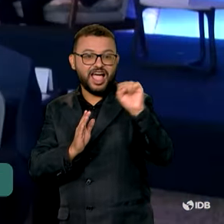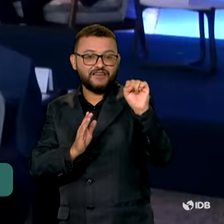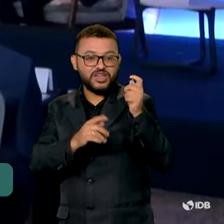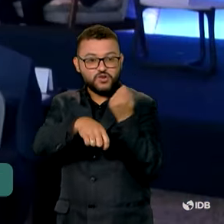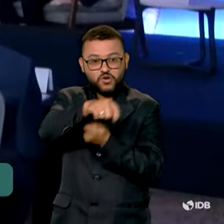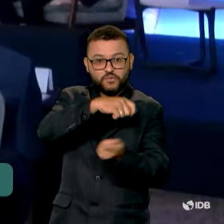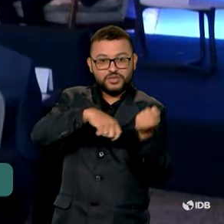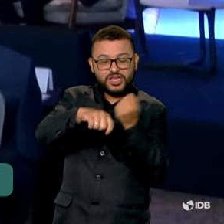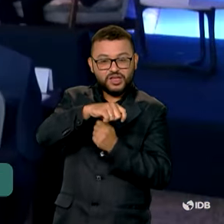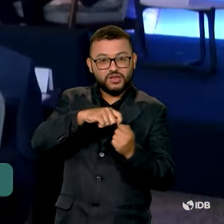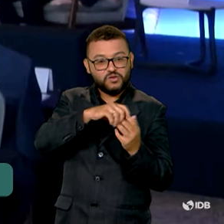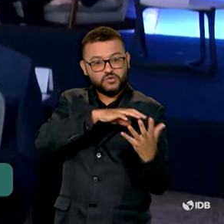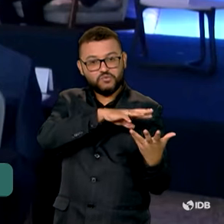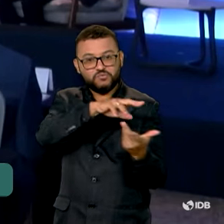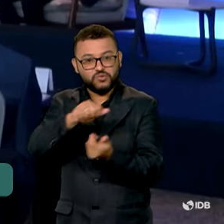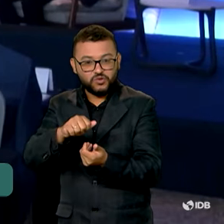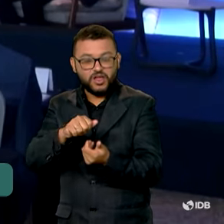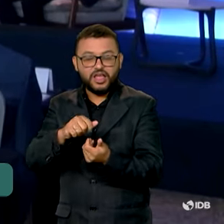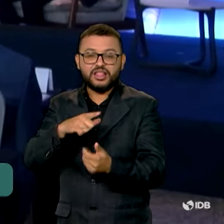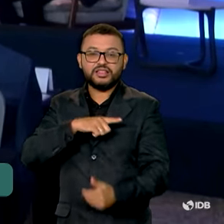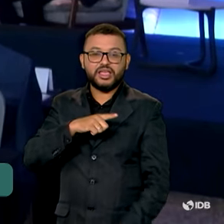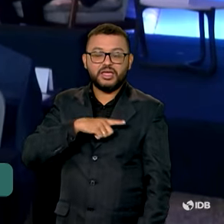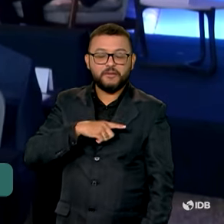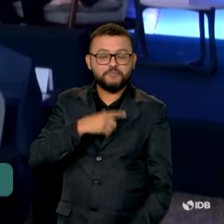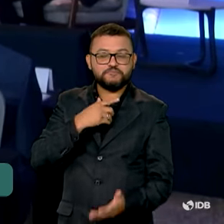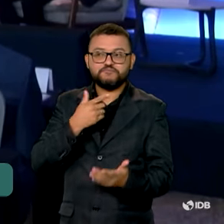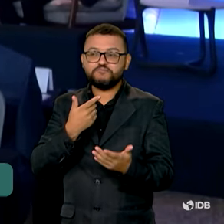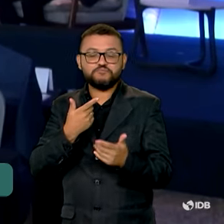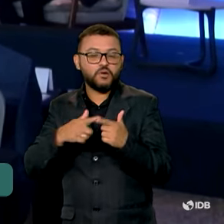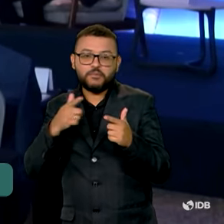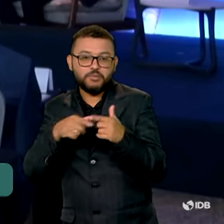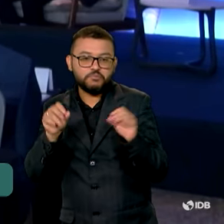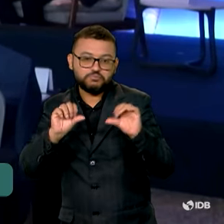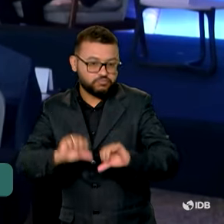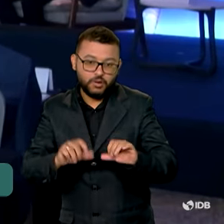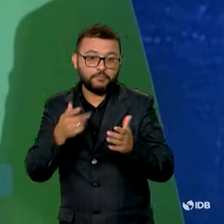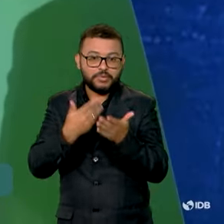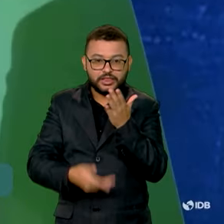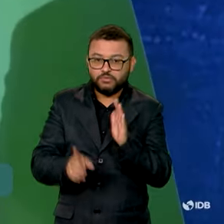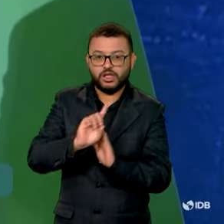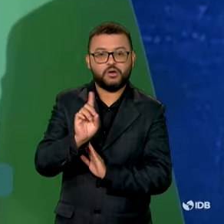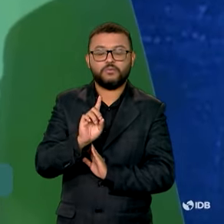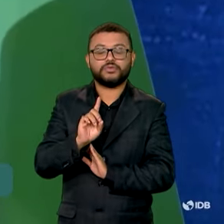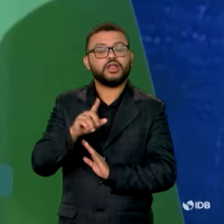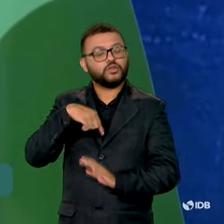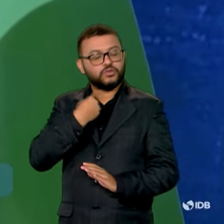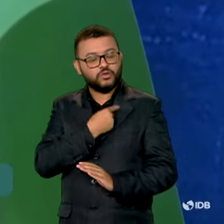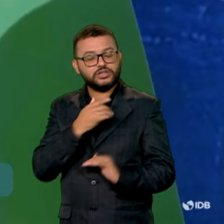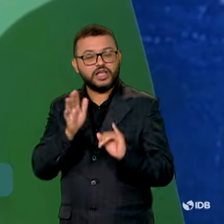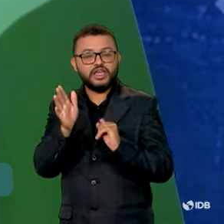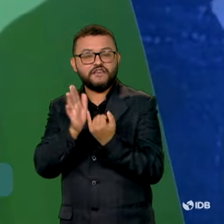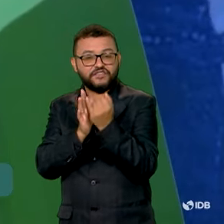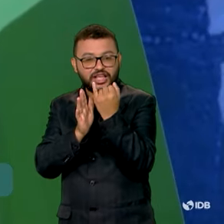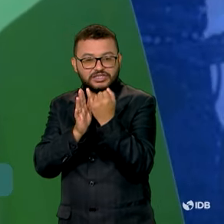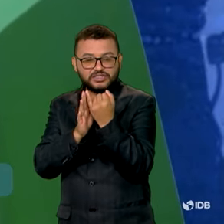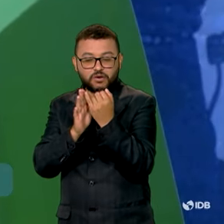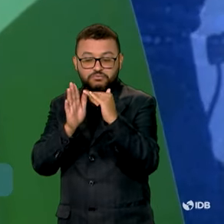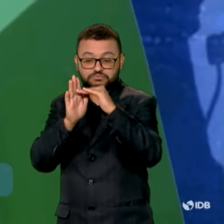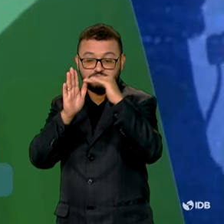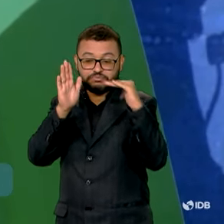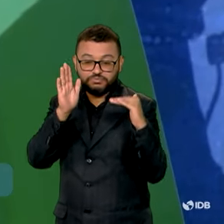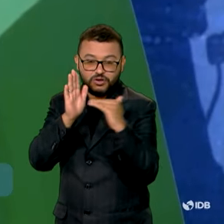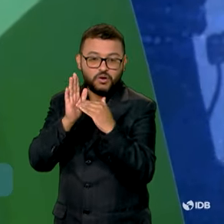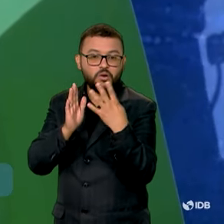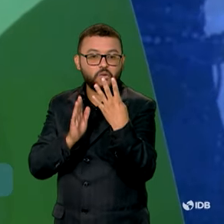do mundo, caiu o risco país, a inflação caiu de 4,5 para 3